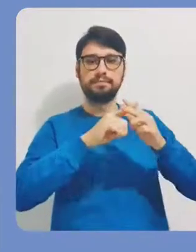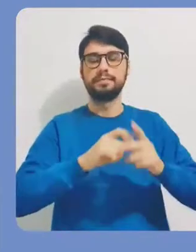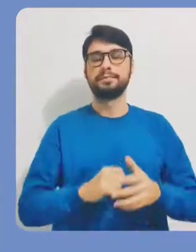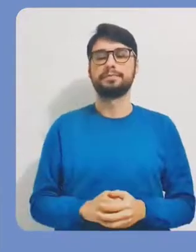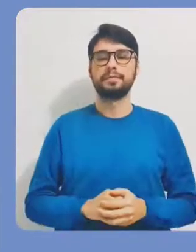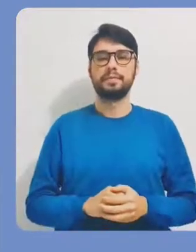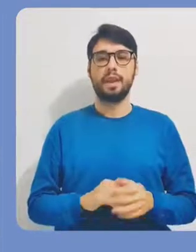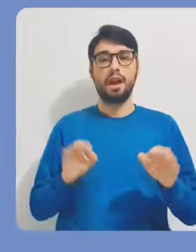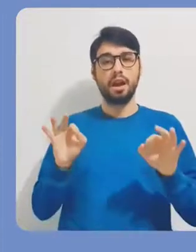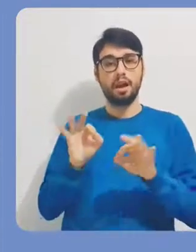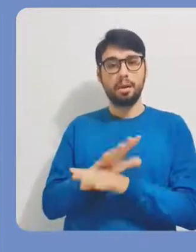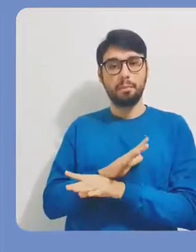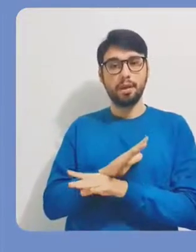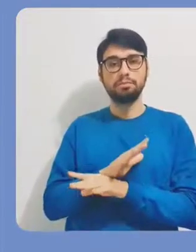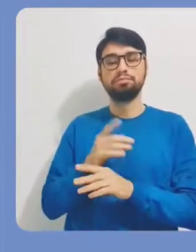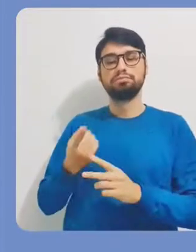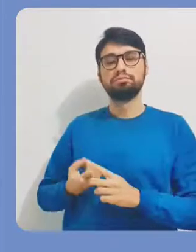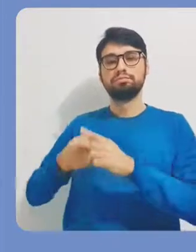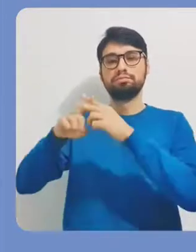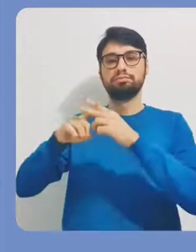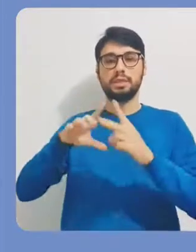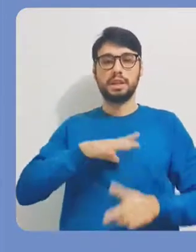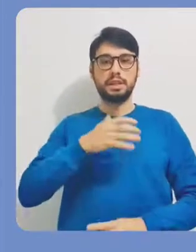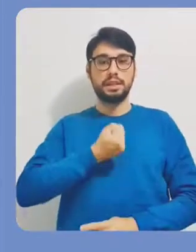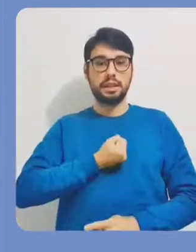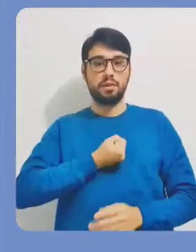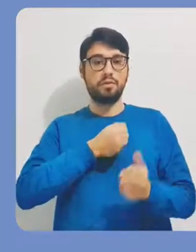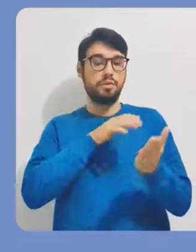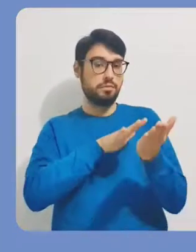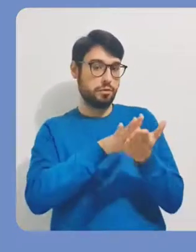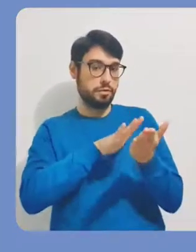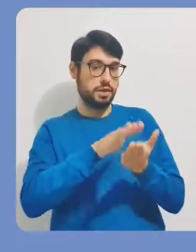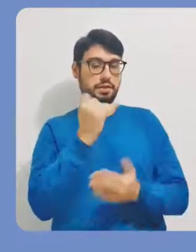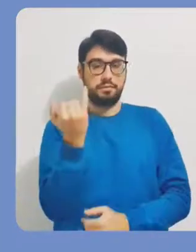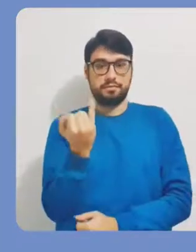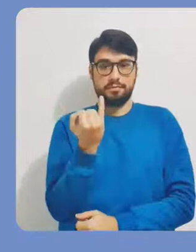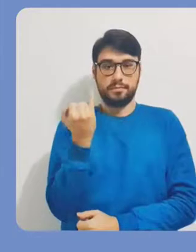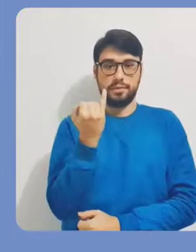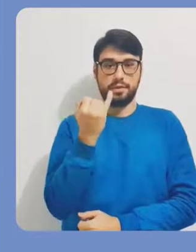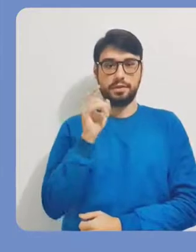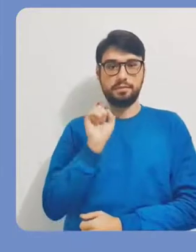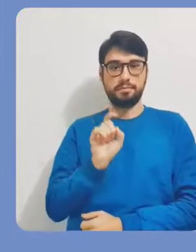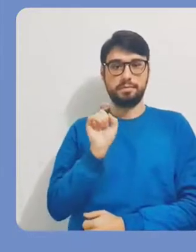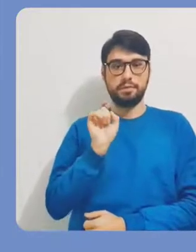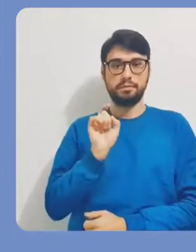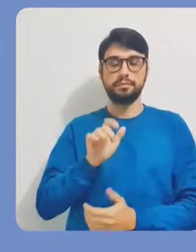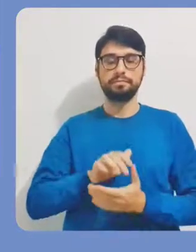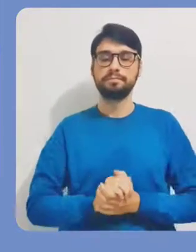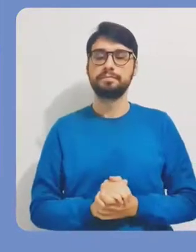ir ajustando. Finalizadas as edições, eu clico em salvar e publicar.